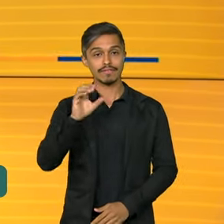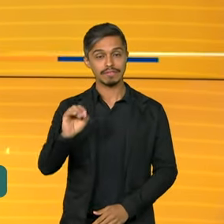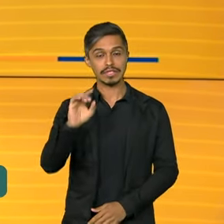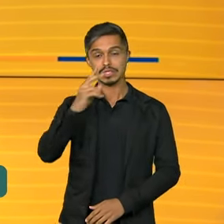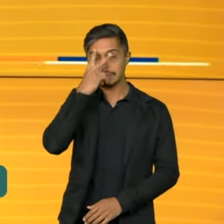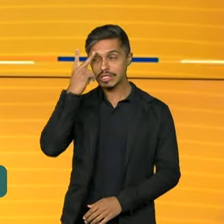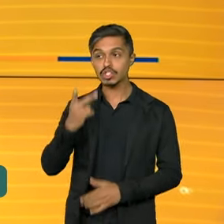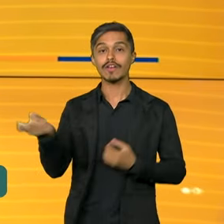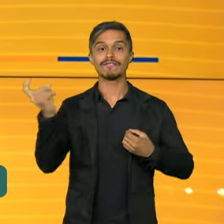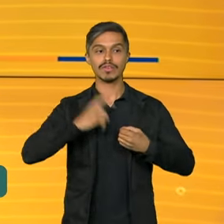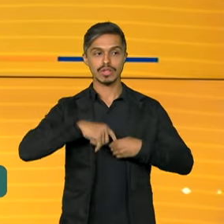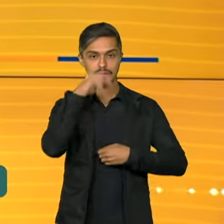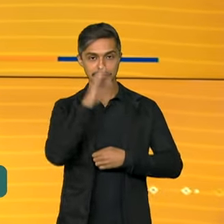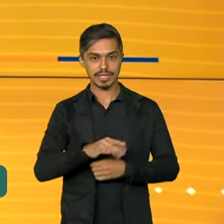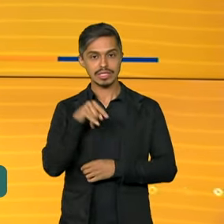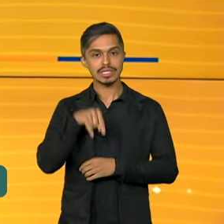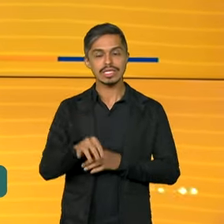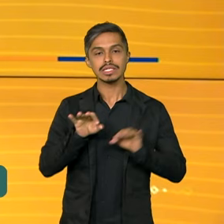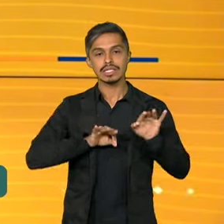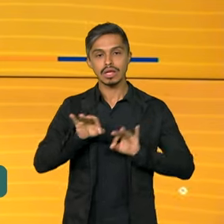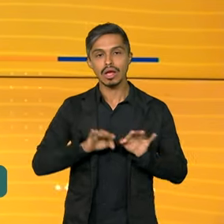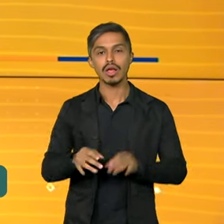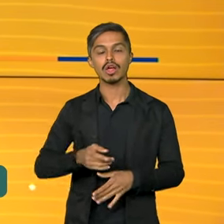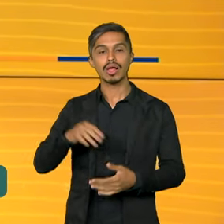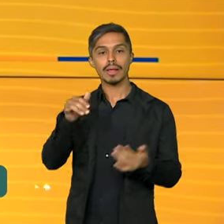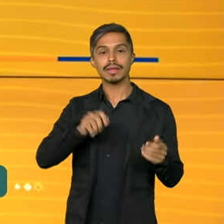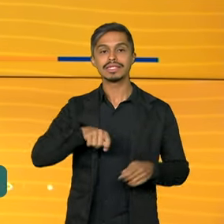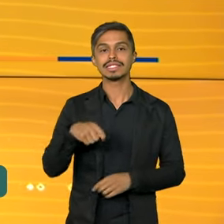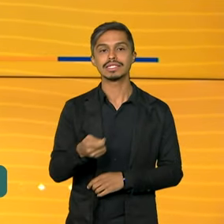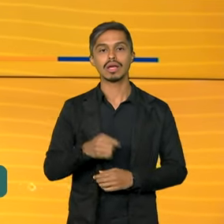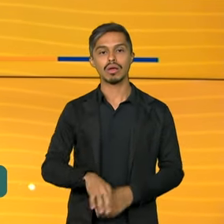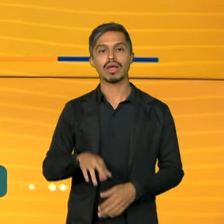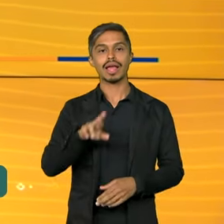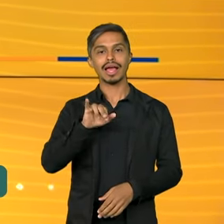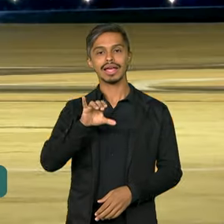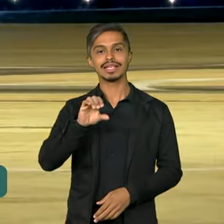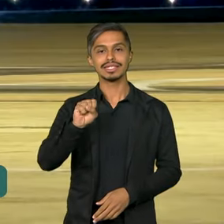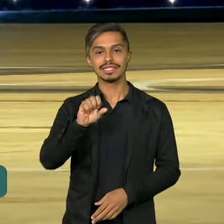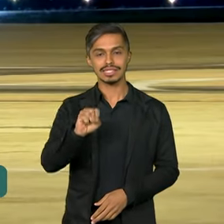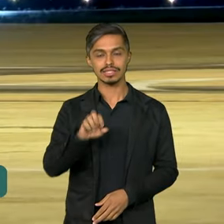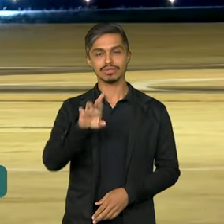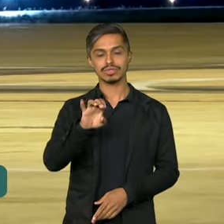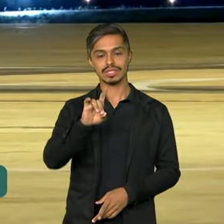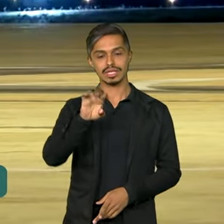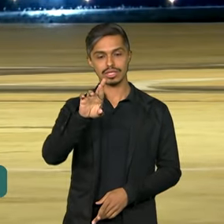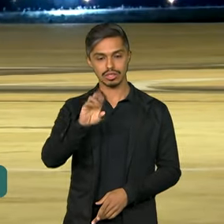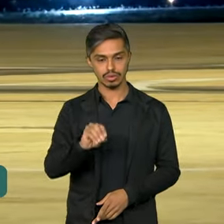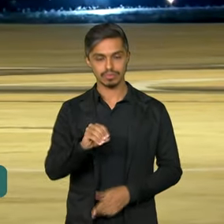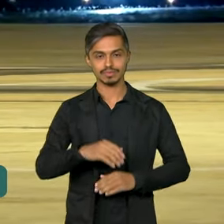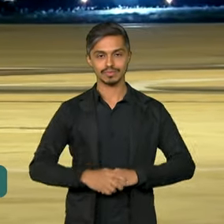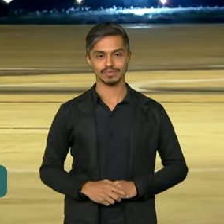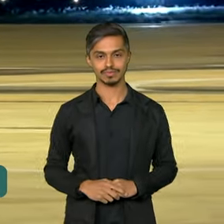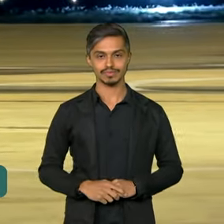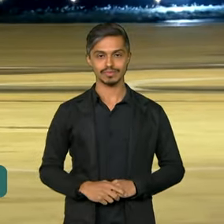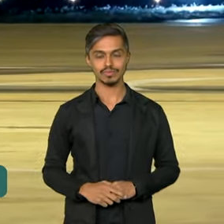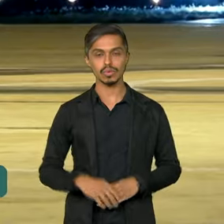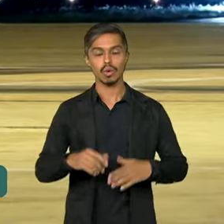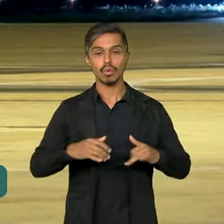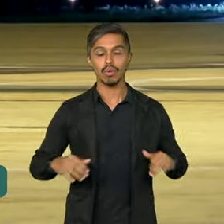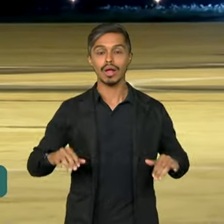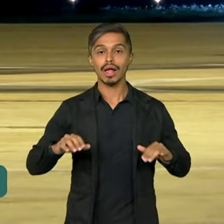repatriados nesta operação batizada de Raízes do Cedro. O avião que vai resgatar